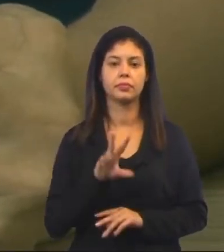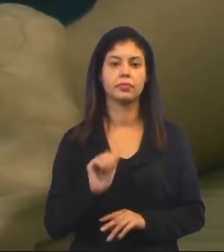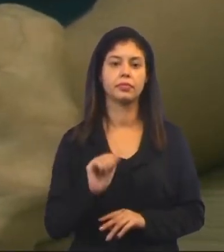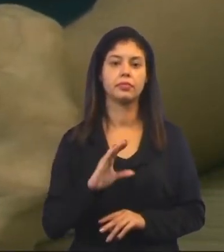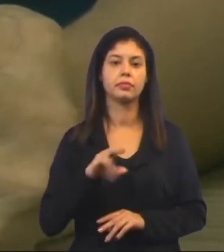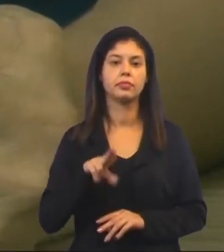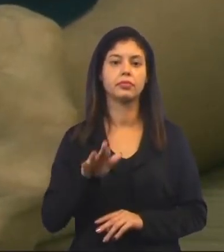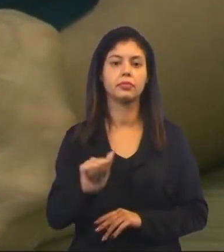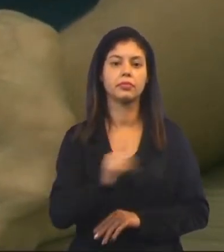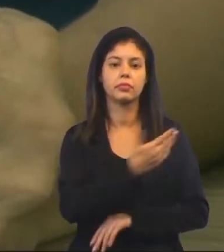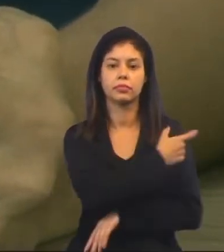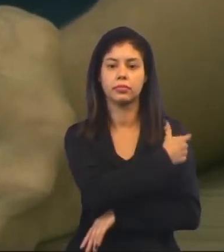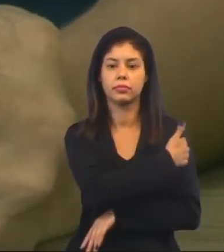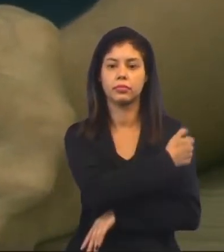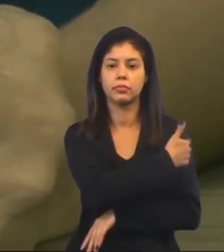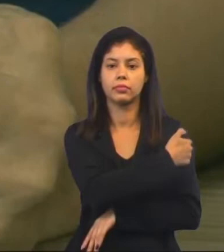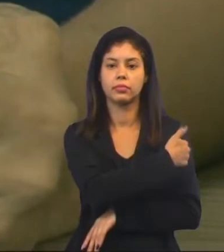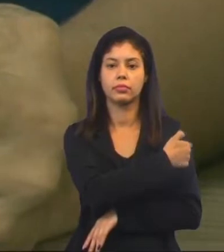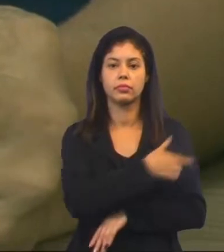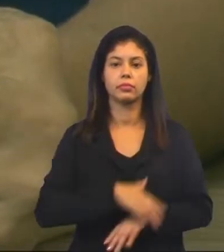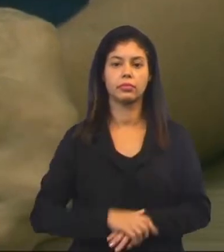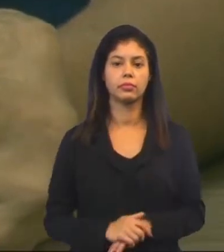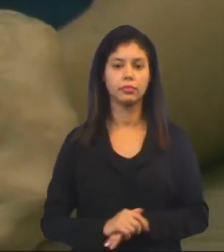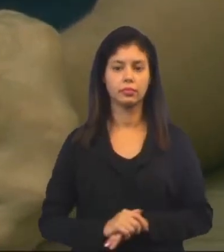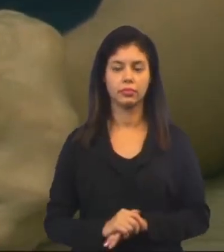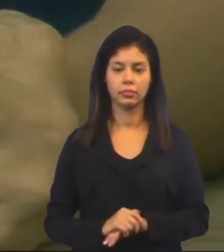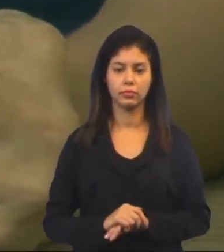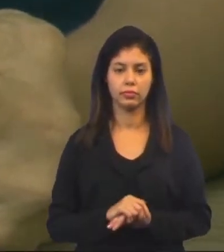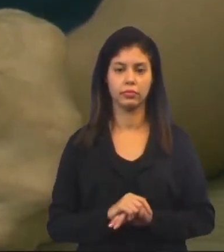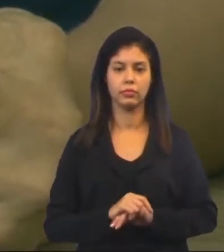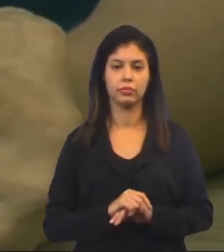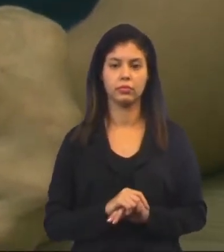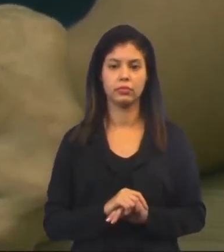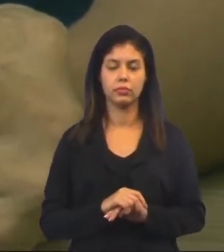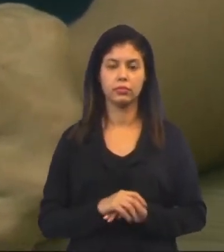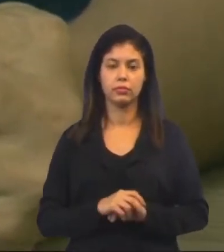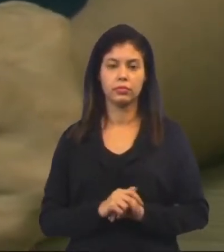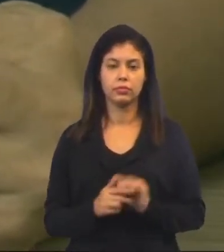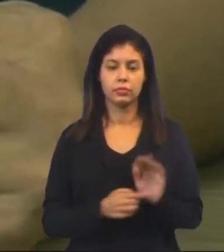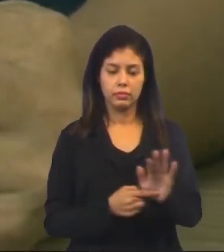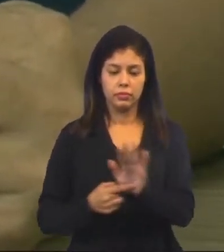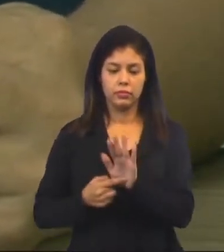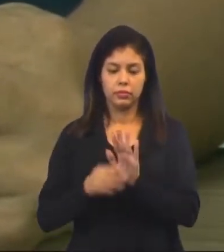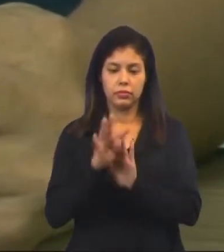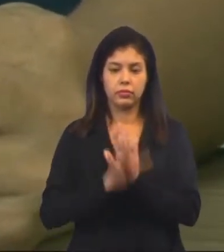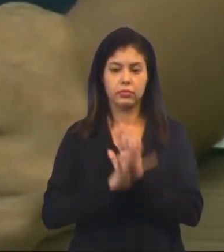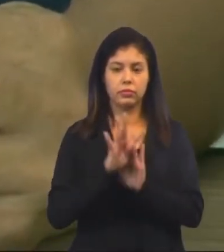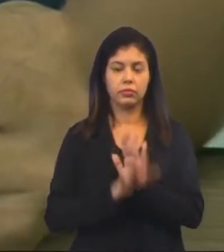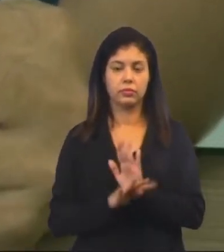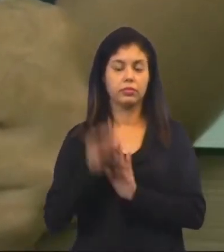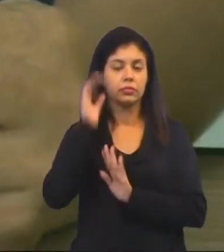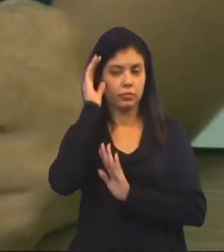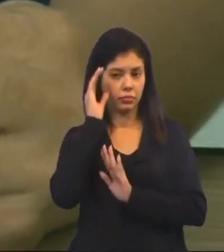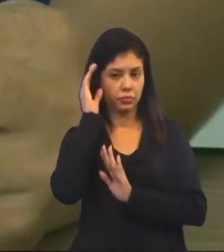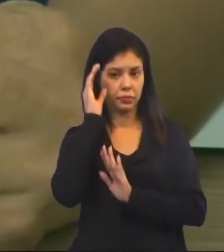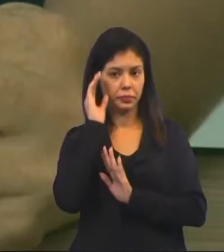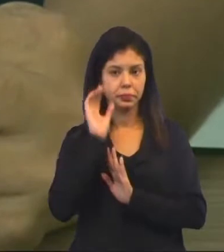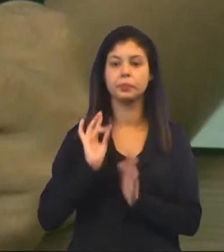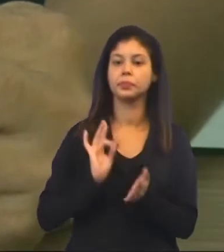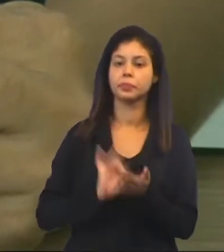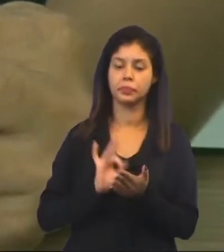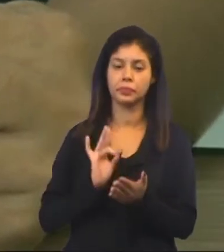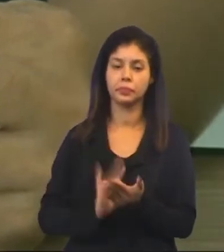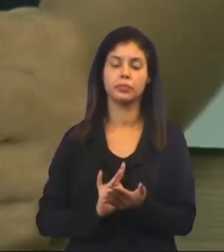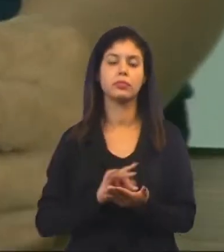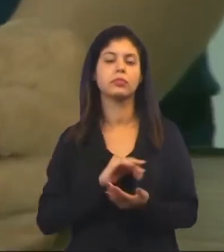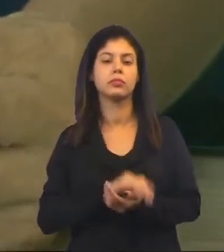Vacina, o nome desta palavra é vacina. mostrei no texto de conscientização, não foi?